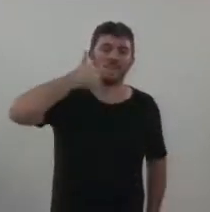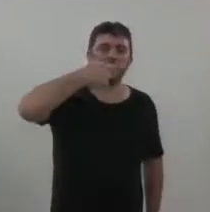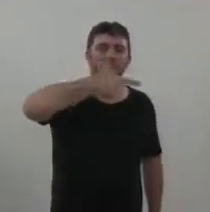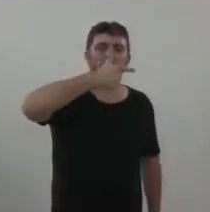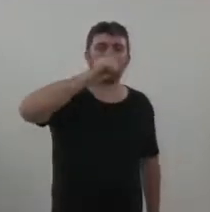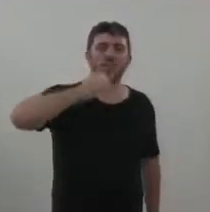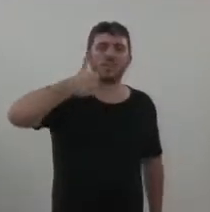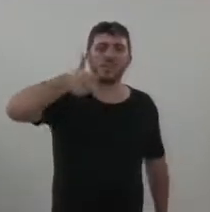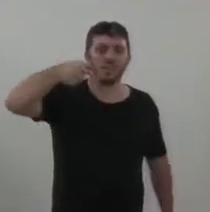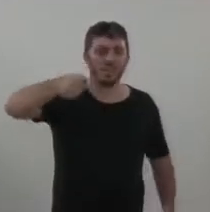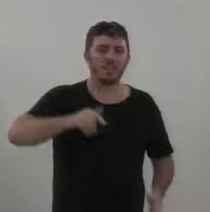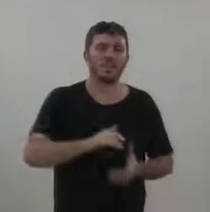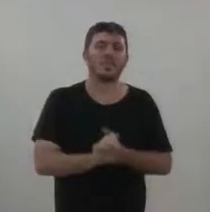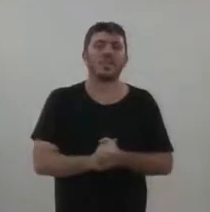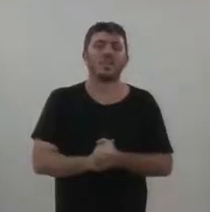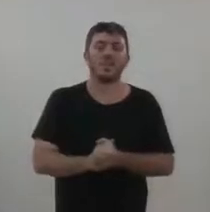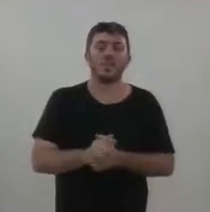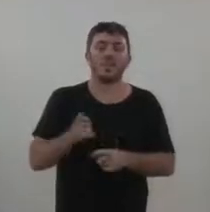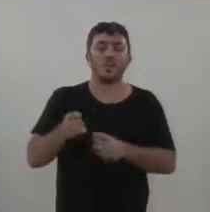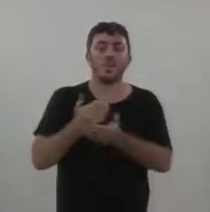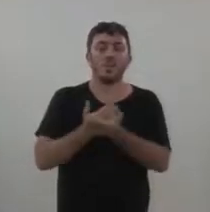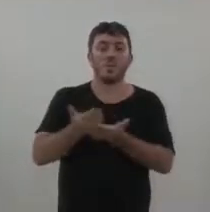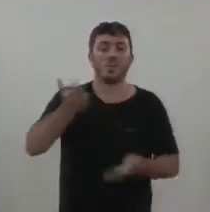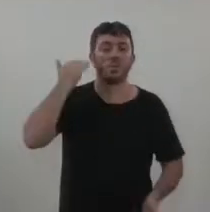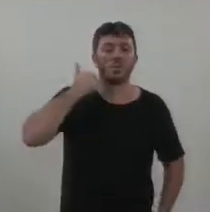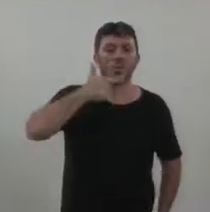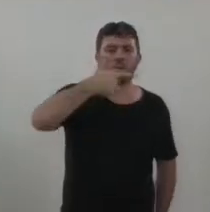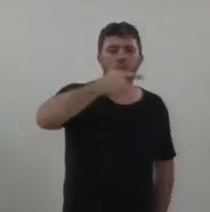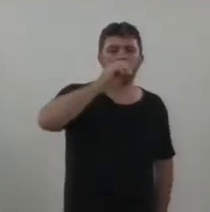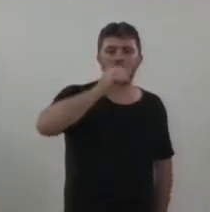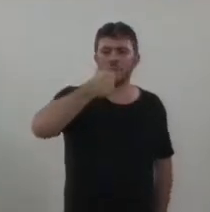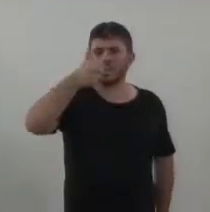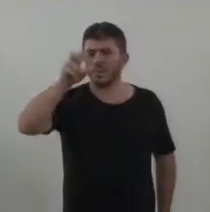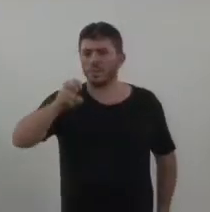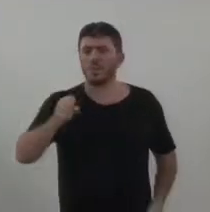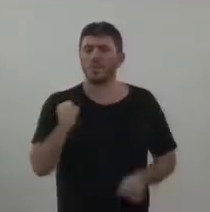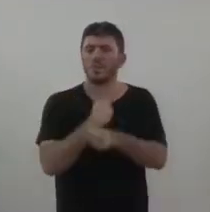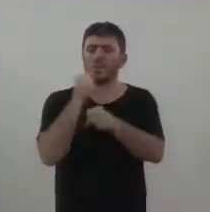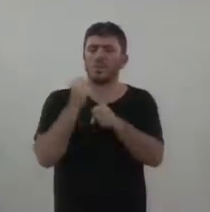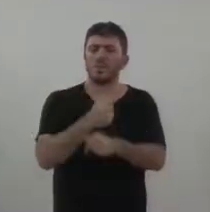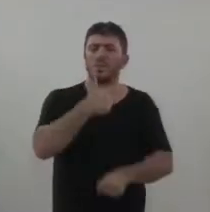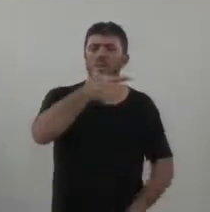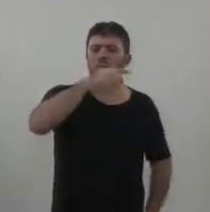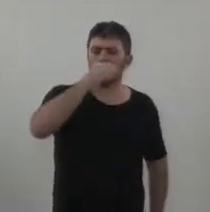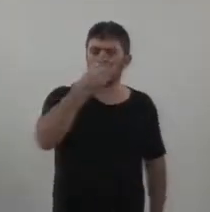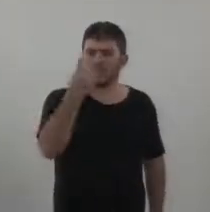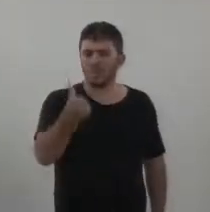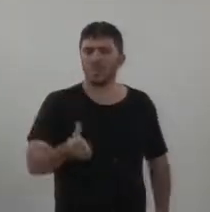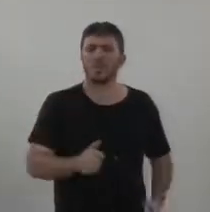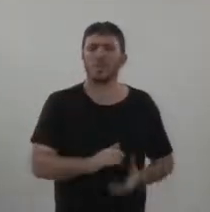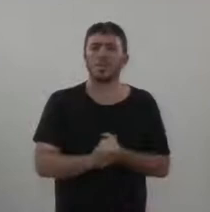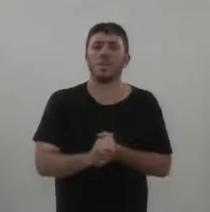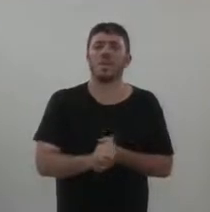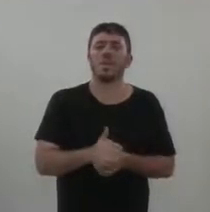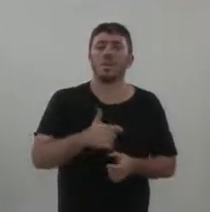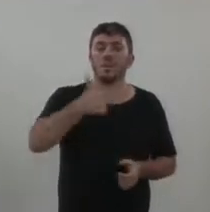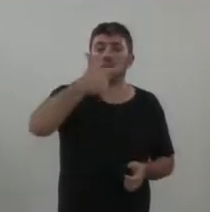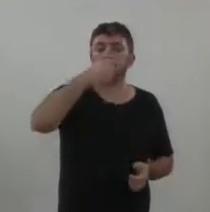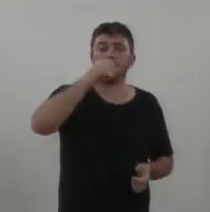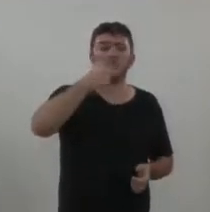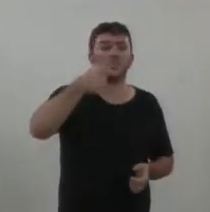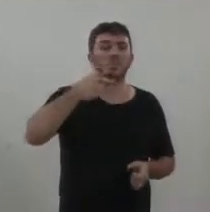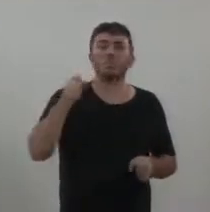seja, porque a obra começou bem antes, começou em 2015, 2016. Bom, não entregou em 2017. Nós já estamos no ano de